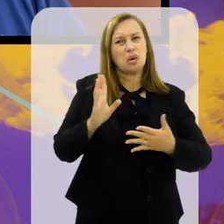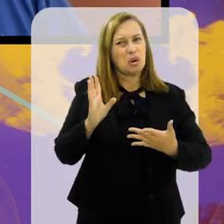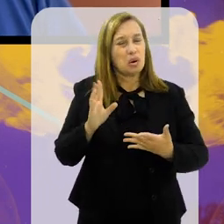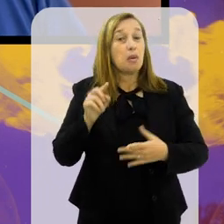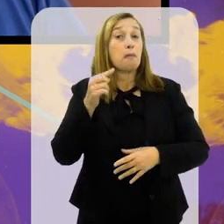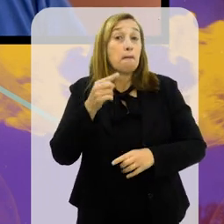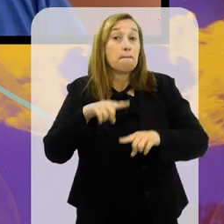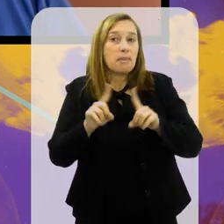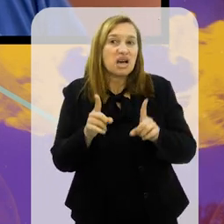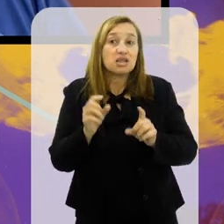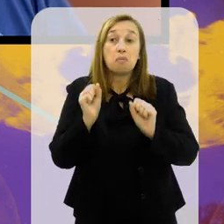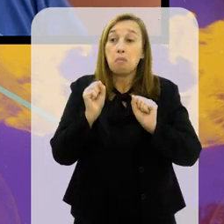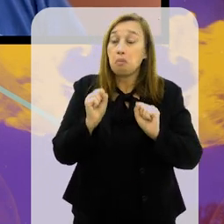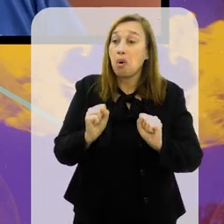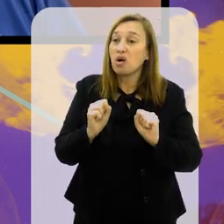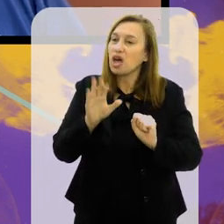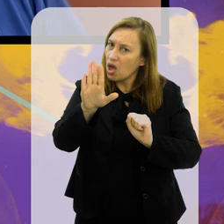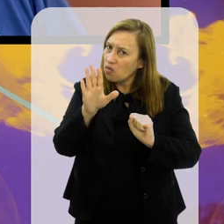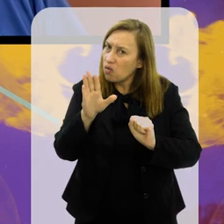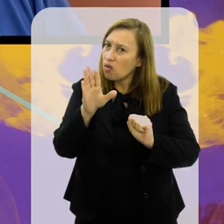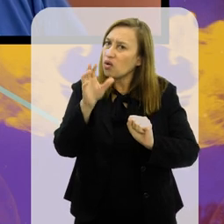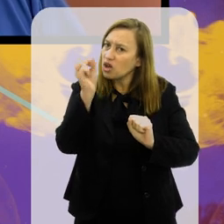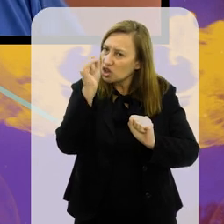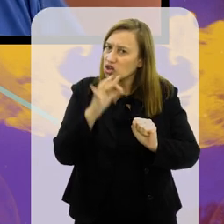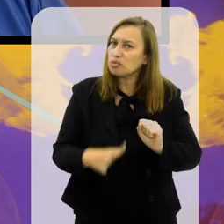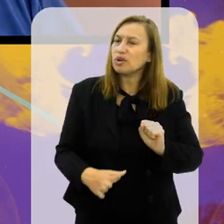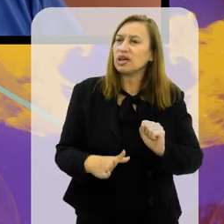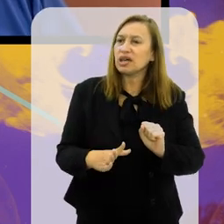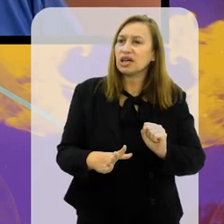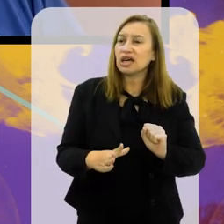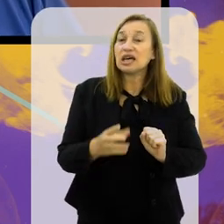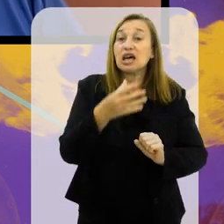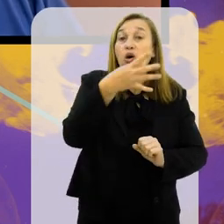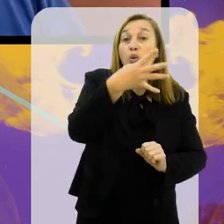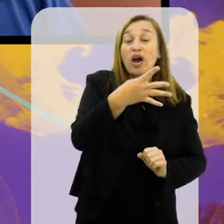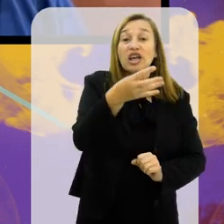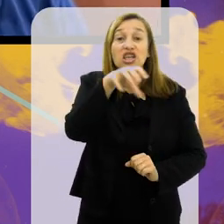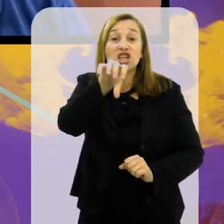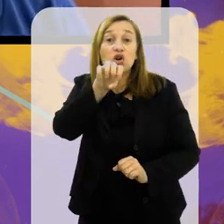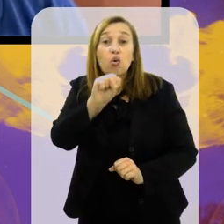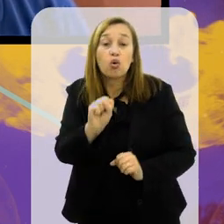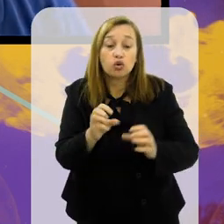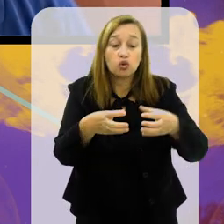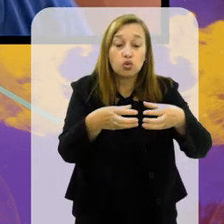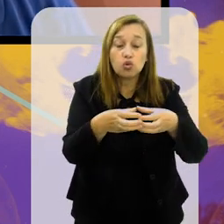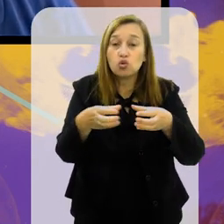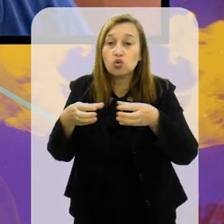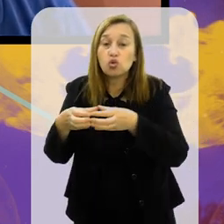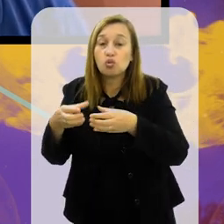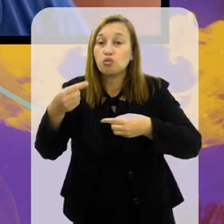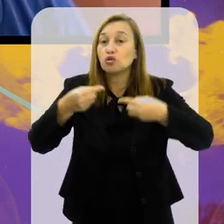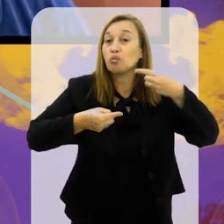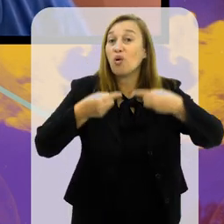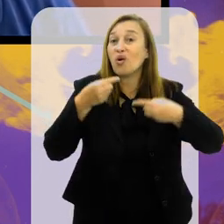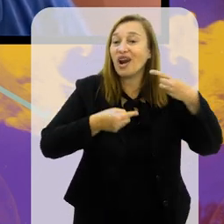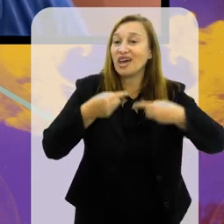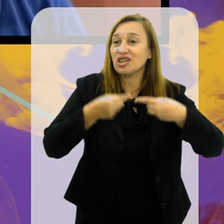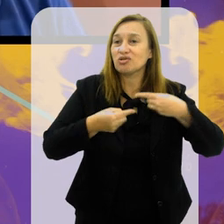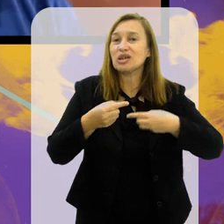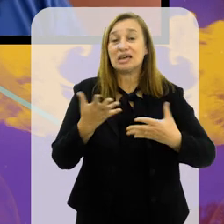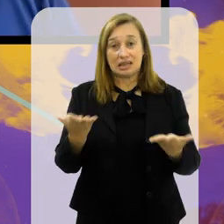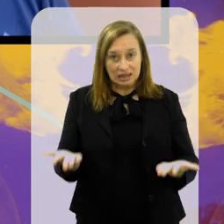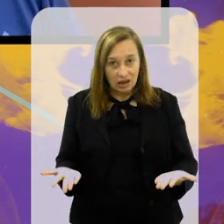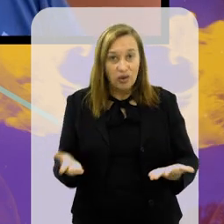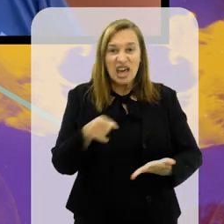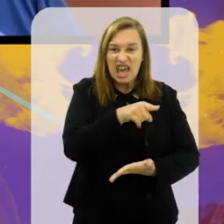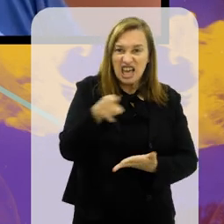Mas eu posso te dizer que esse... Eu vou vou quebrar seu galho. Vasco tem 48 grupos políticos.